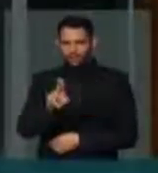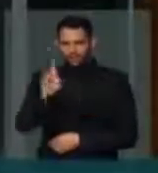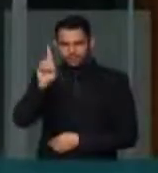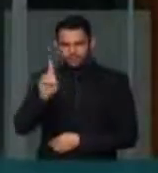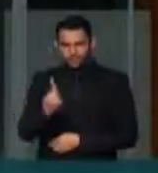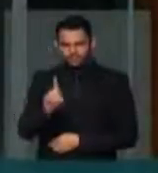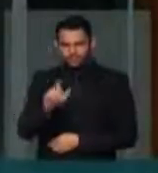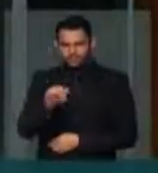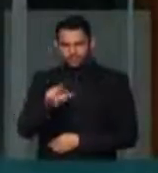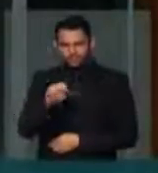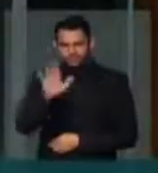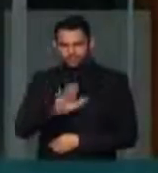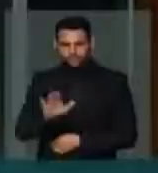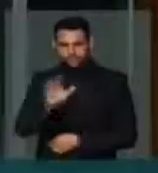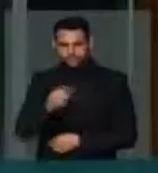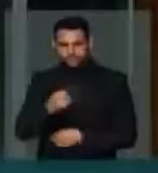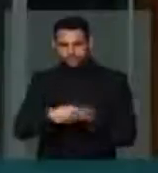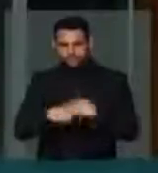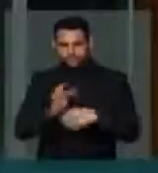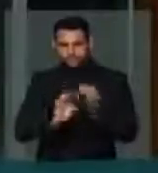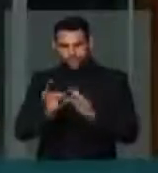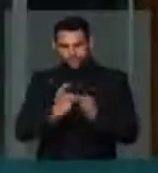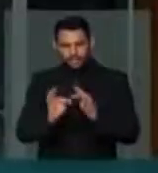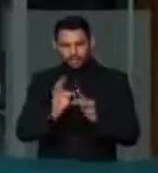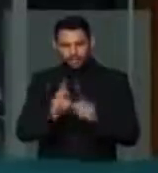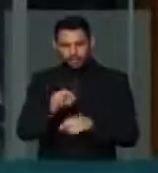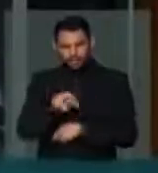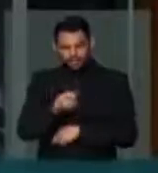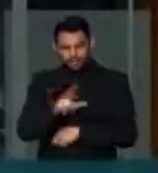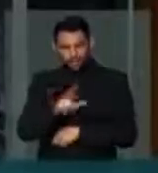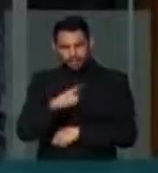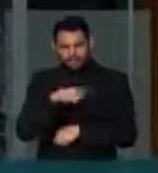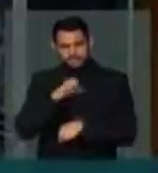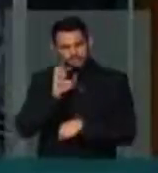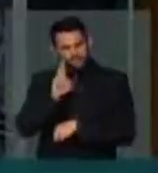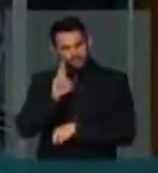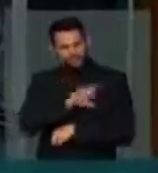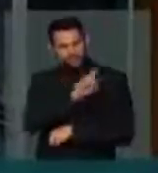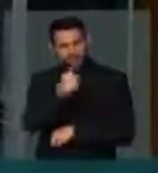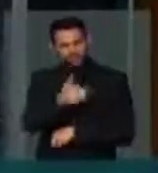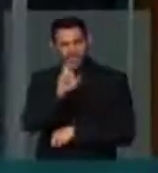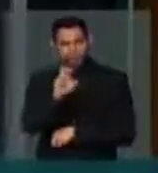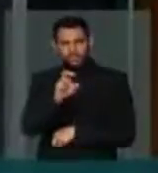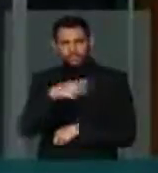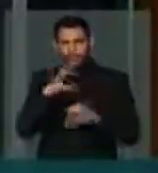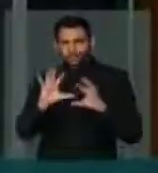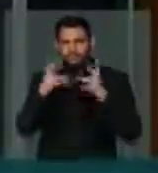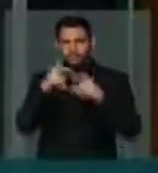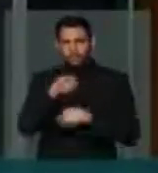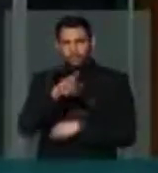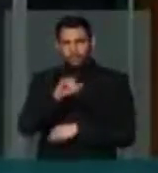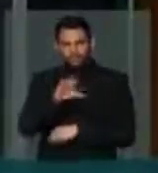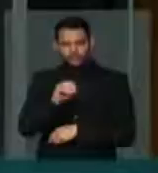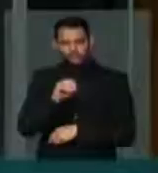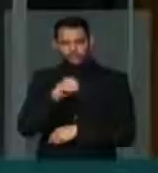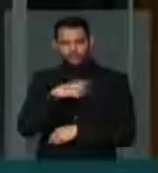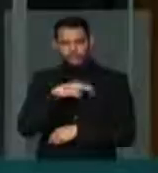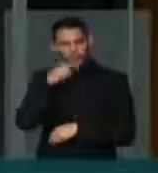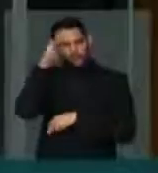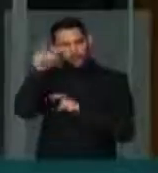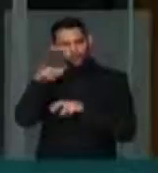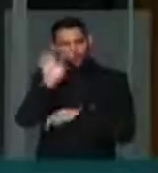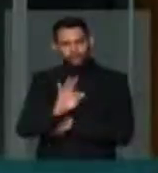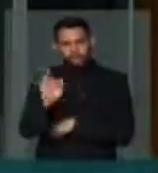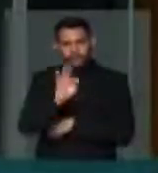direção da Agência Nacional de Assistência Técnica e da Extensão Rural. Espero que seja no dia 15, no lançamento do Plano Safra da Agricultura Familiar.